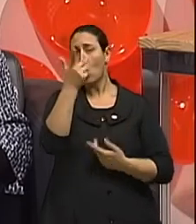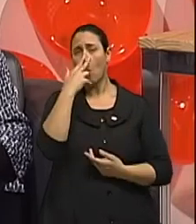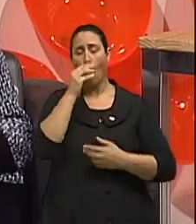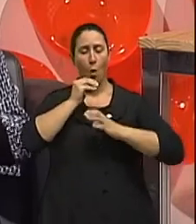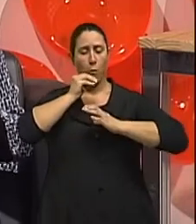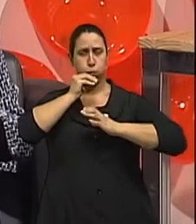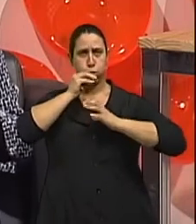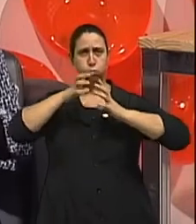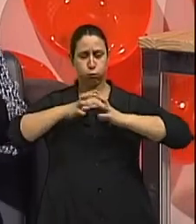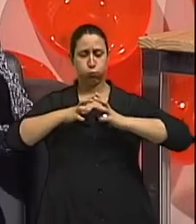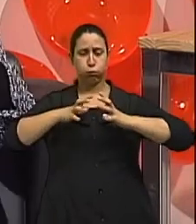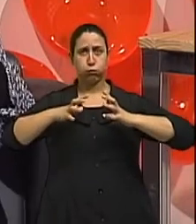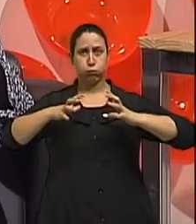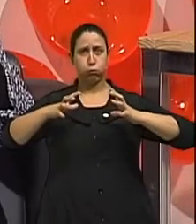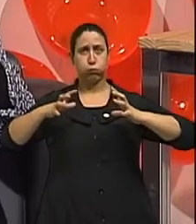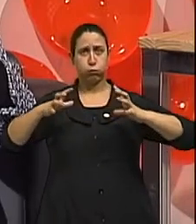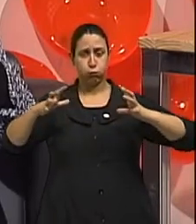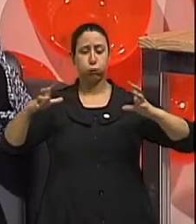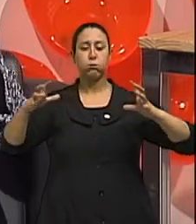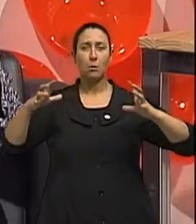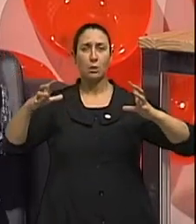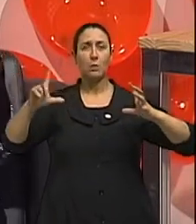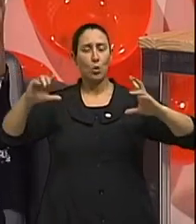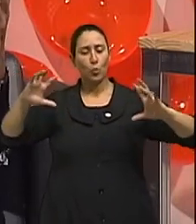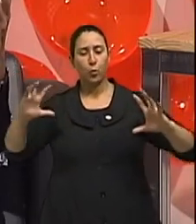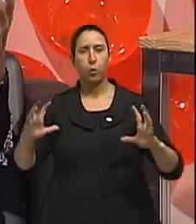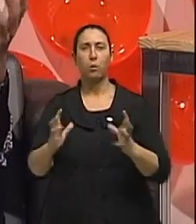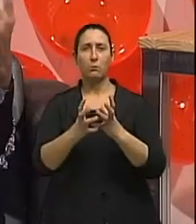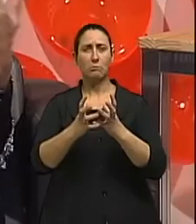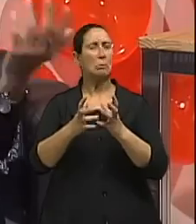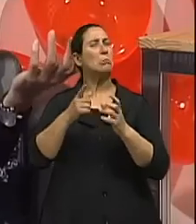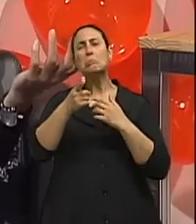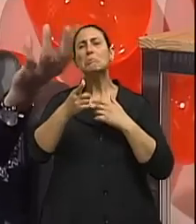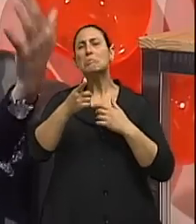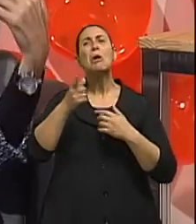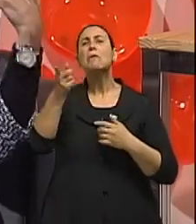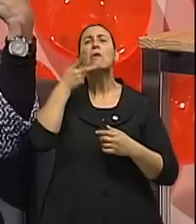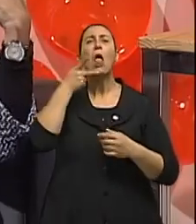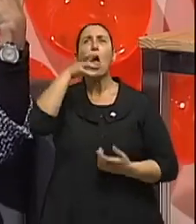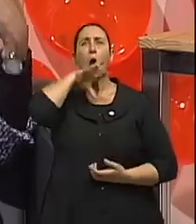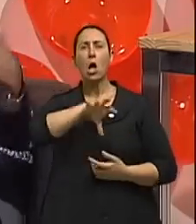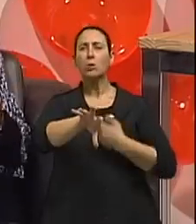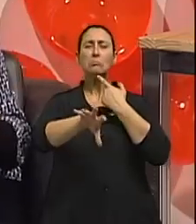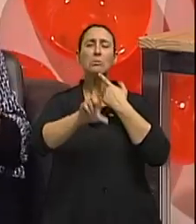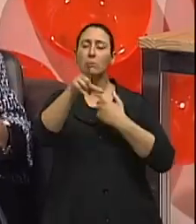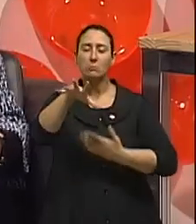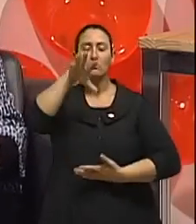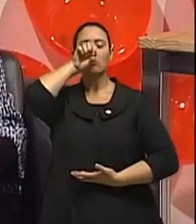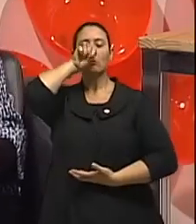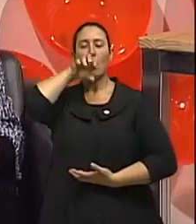começa a inspirar, inspira, inspira. E depois, para fora, pode ser pelo nariz ou pela boca, que o ar já foi purificado. Então, expira,